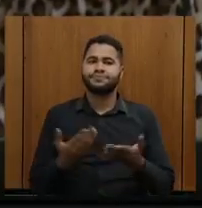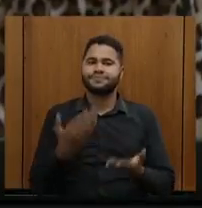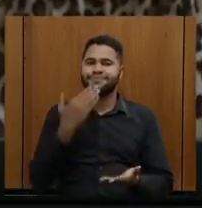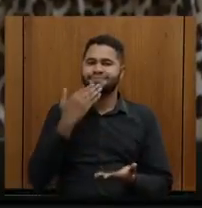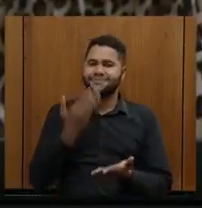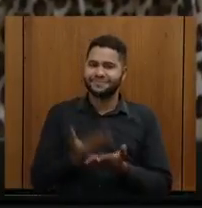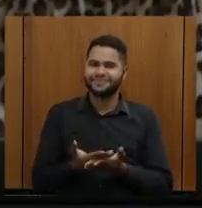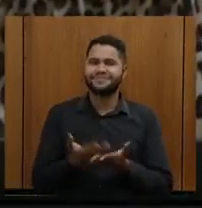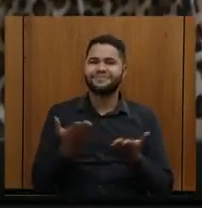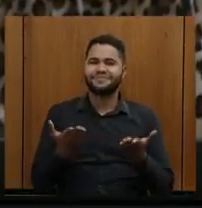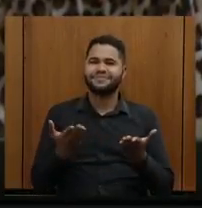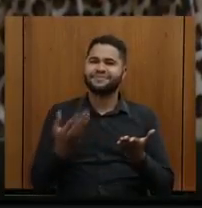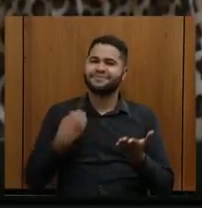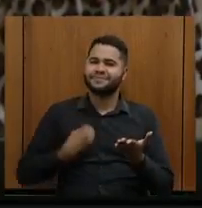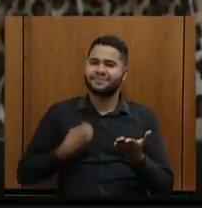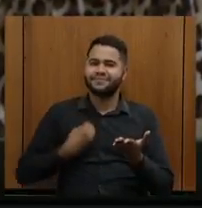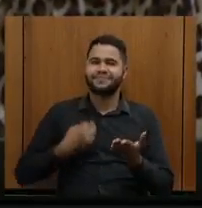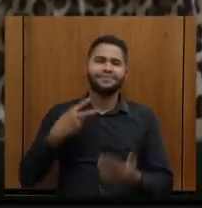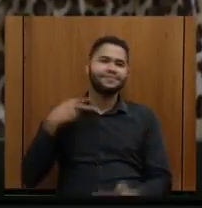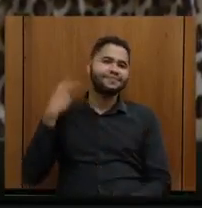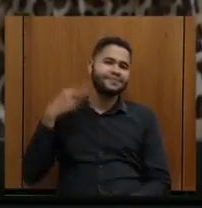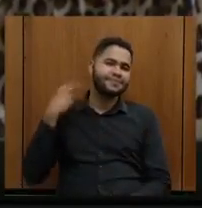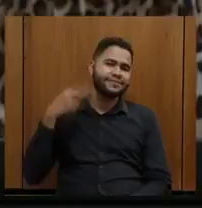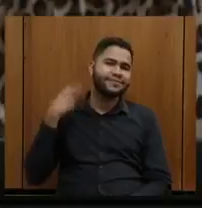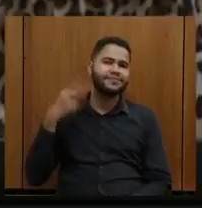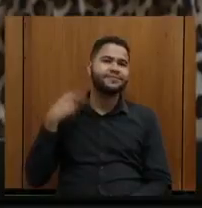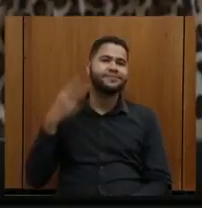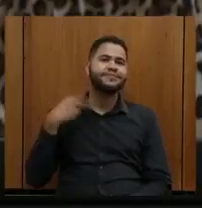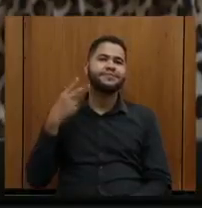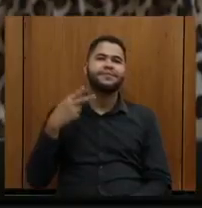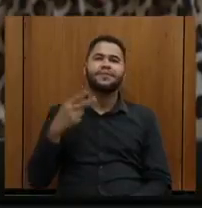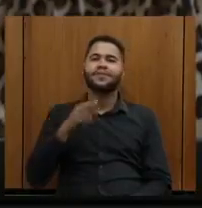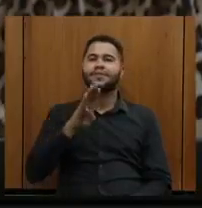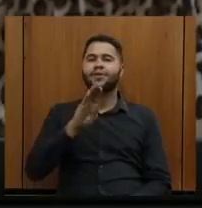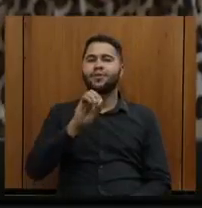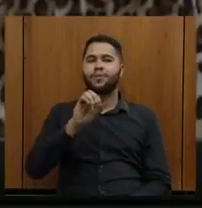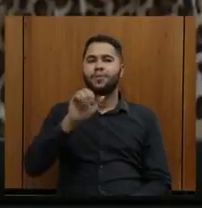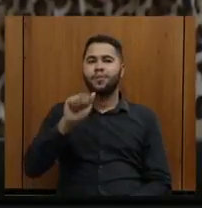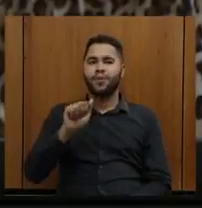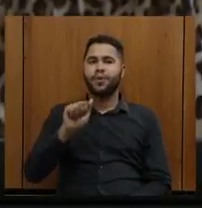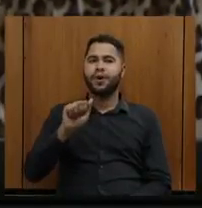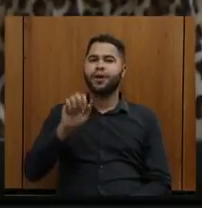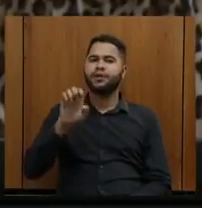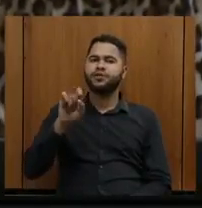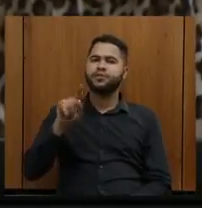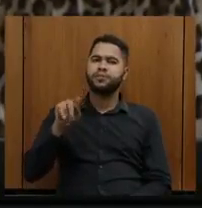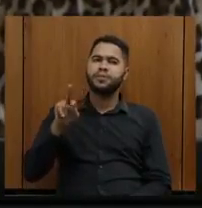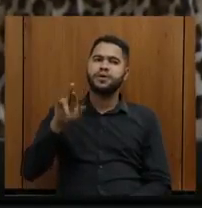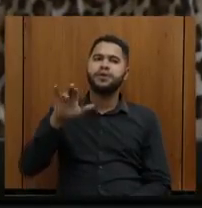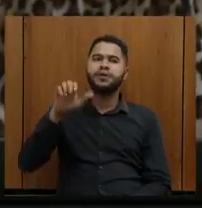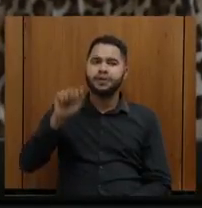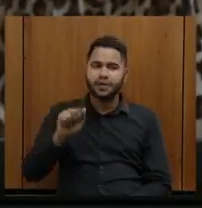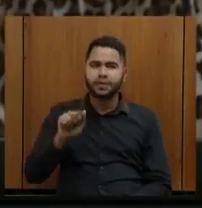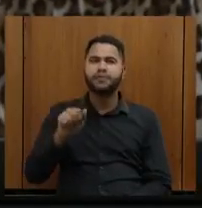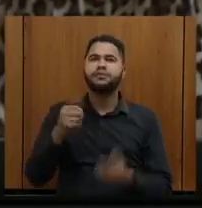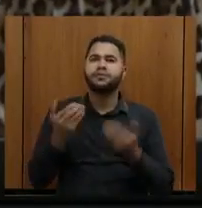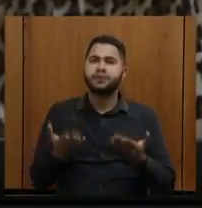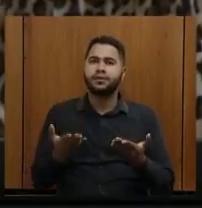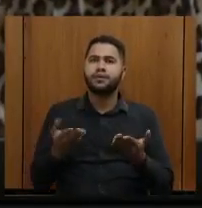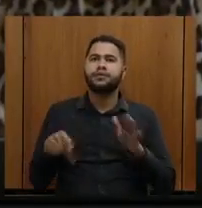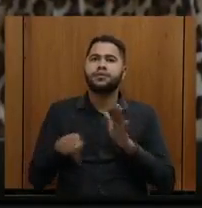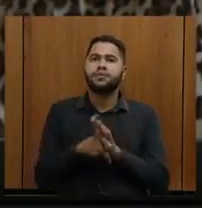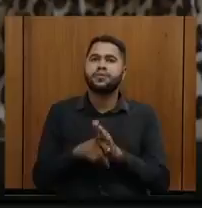sobre a presença dos vereadores de Boa Esperança e nós gostaríamos depois de marcar uma audiência com Vossa